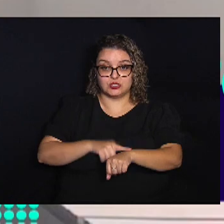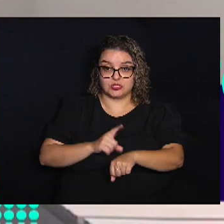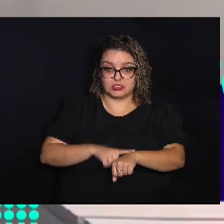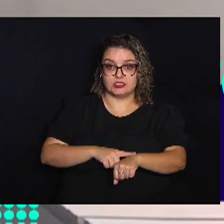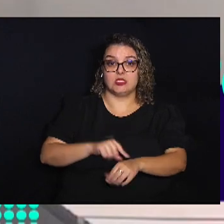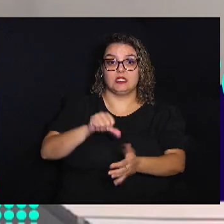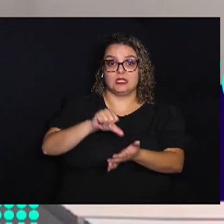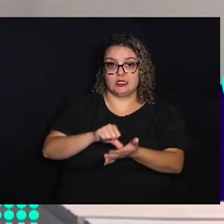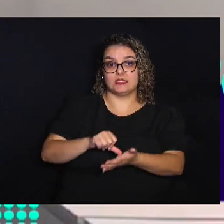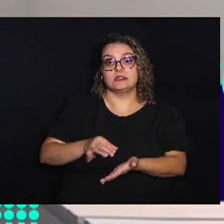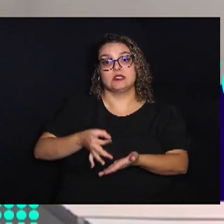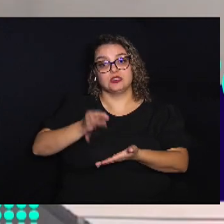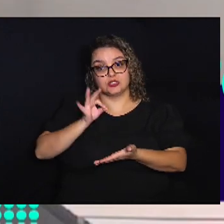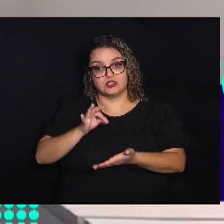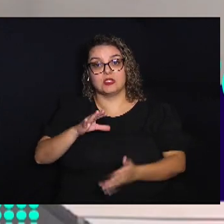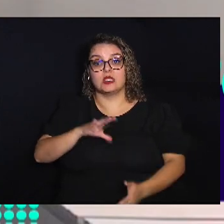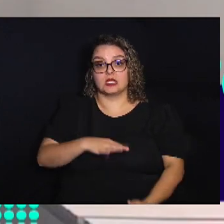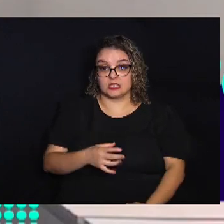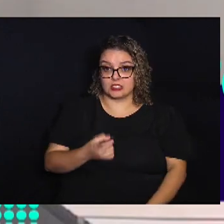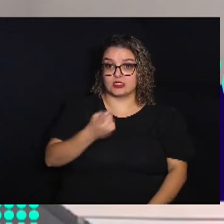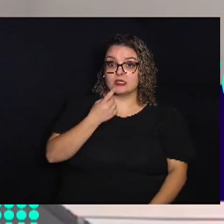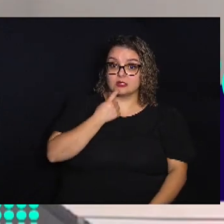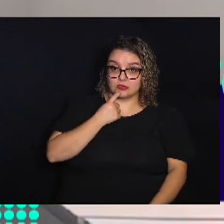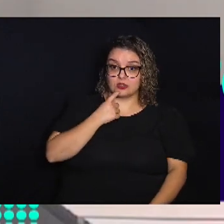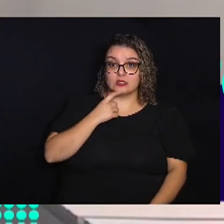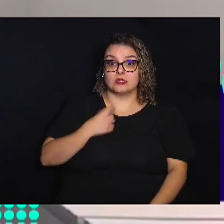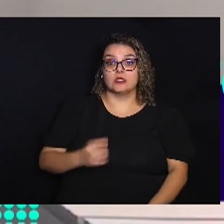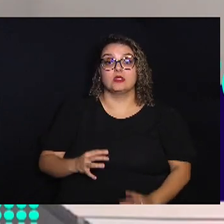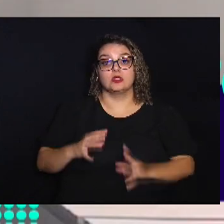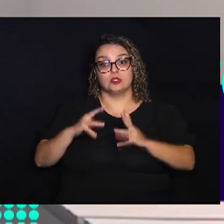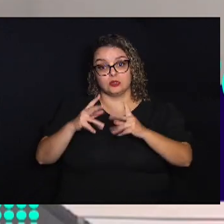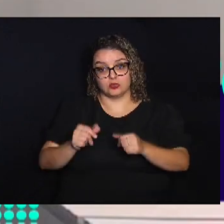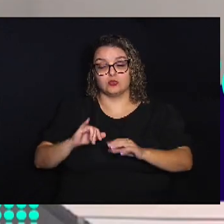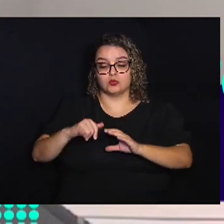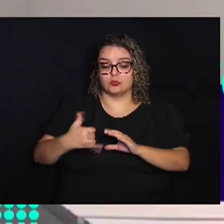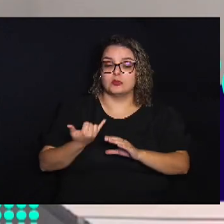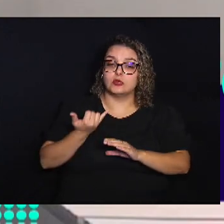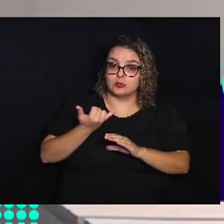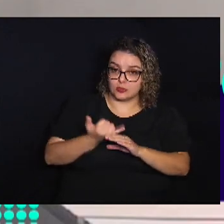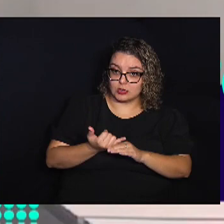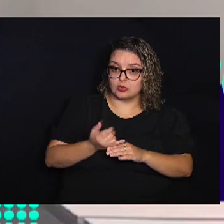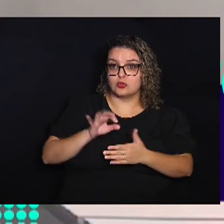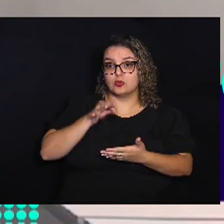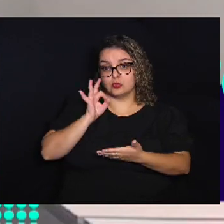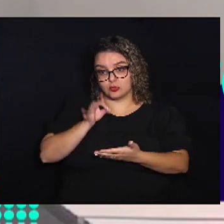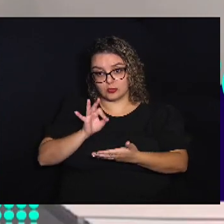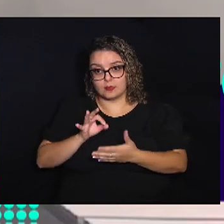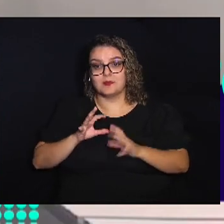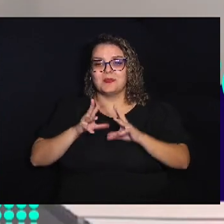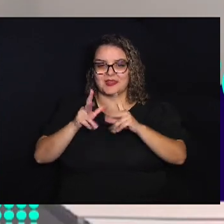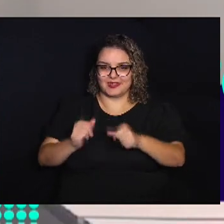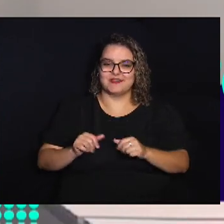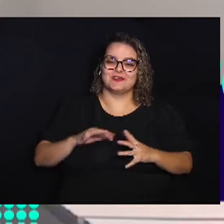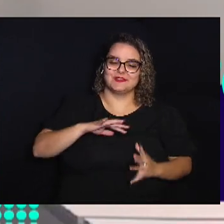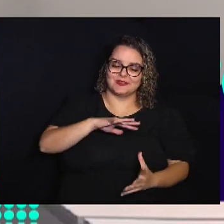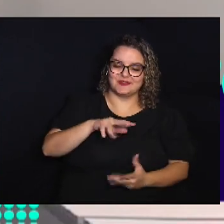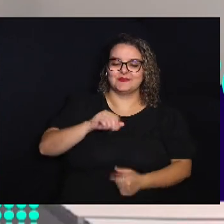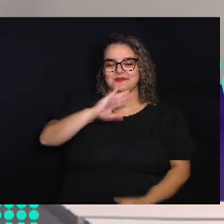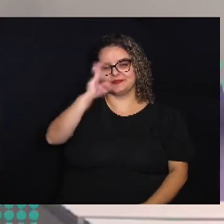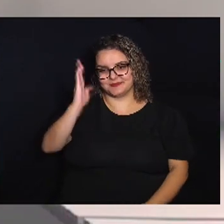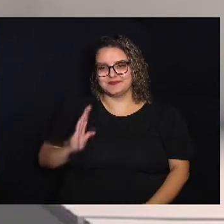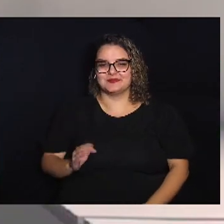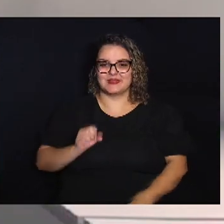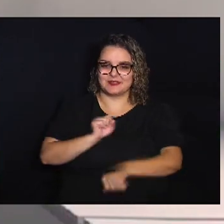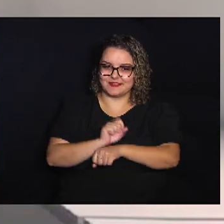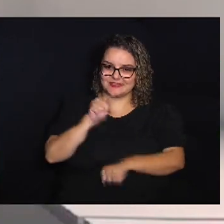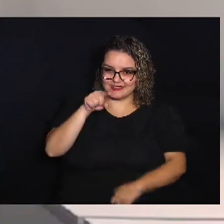sede do Café Em Campinas E será transmitido Pelo YouTube Do Café Pra todo o Brasil Espero vocês lá